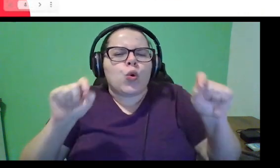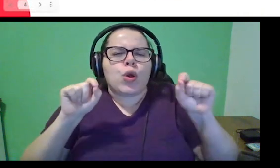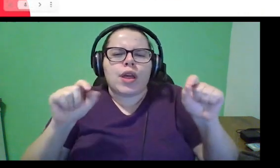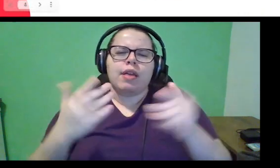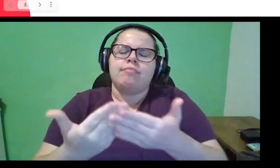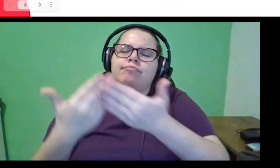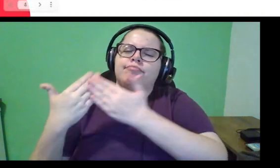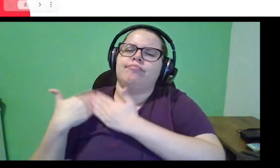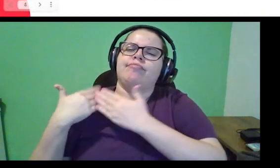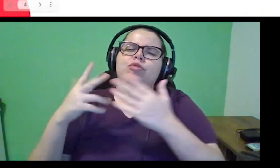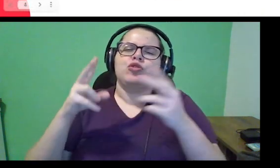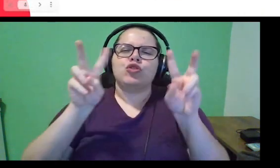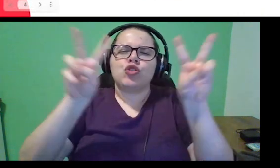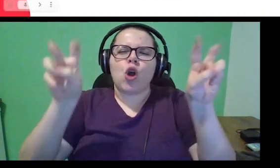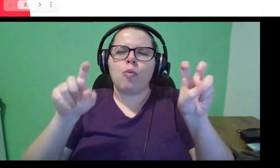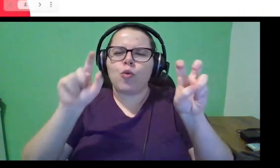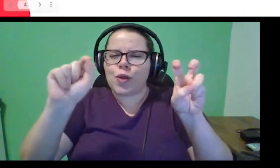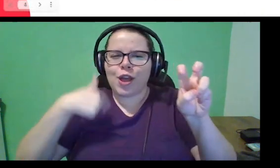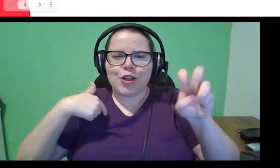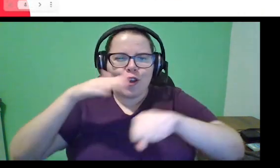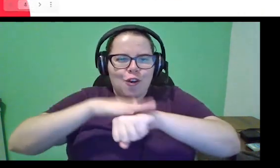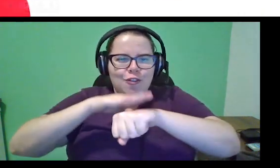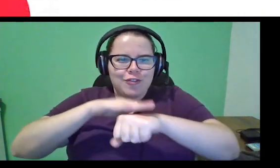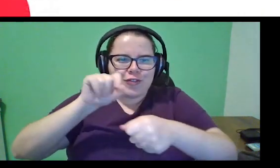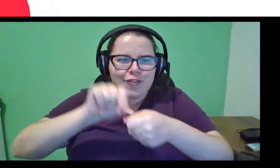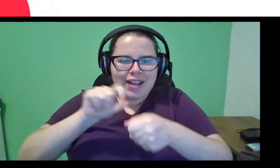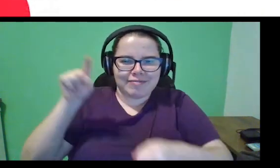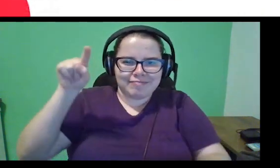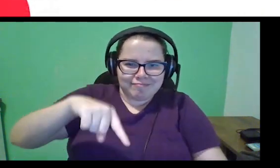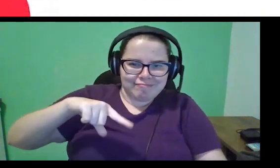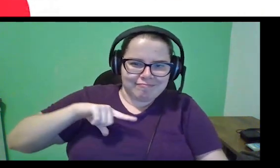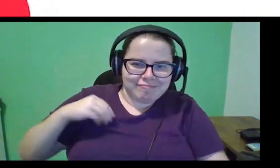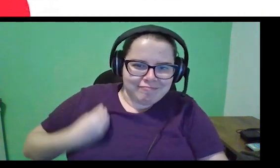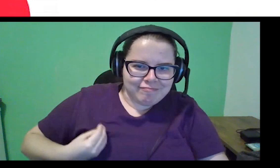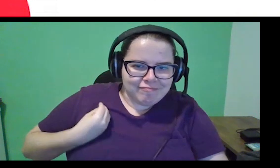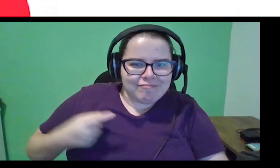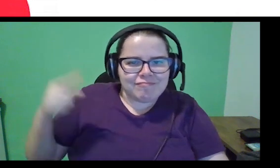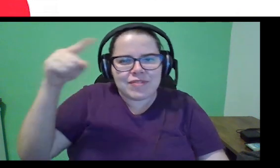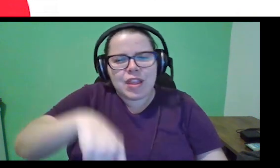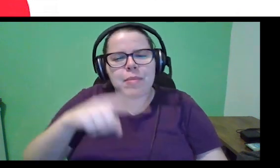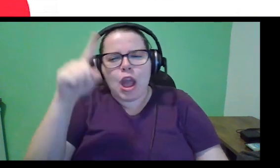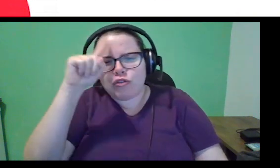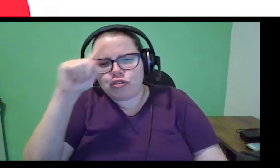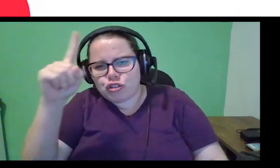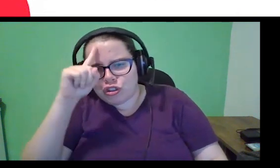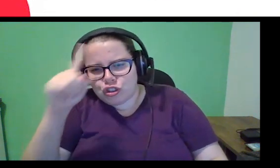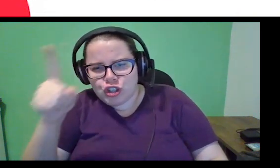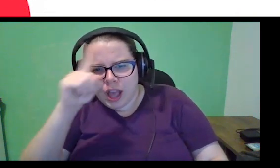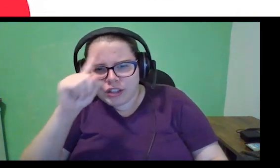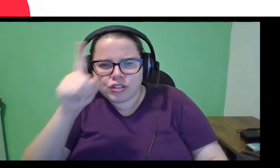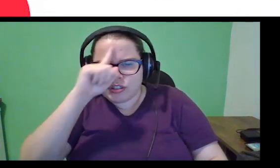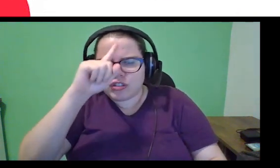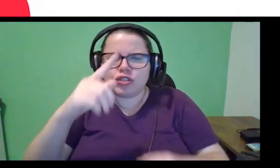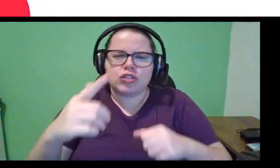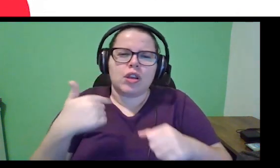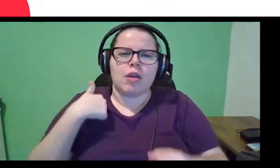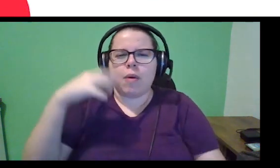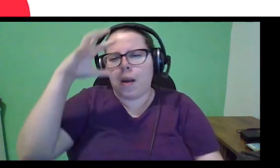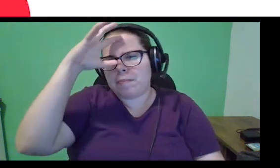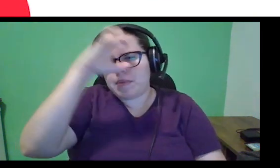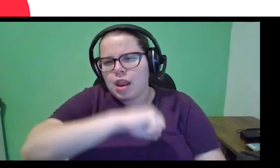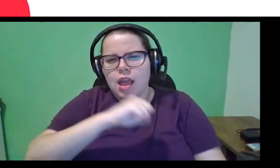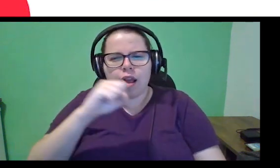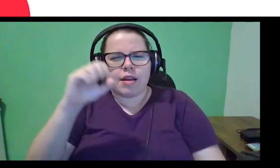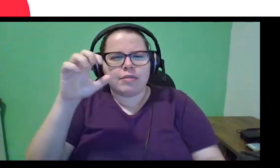tem muito a ver com o que eu estou fazendo aqui nesse momento, né, no meu dia a dia, aprender, né,